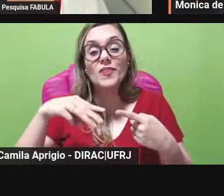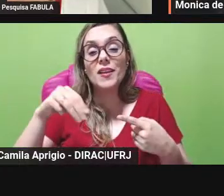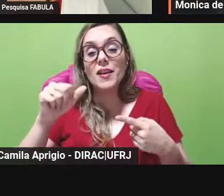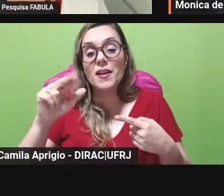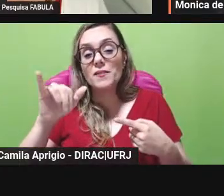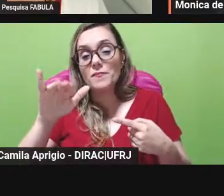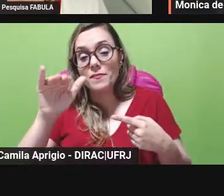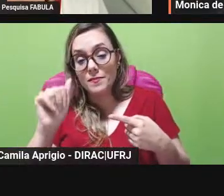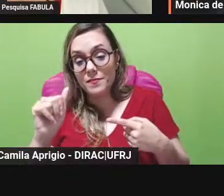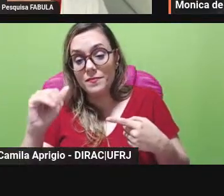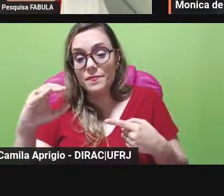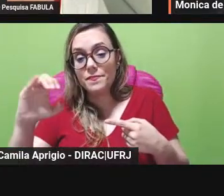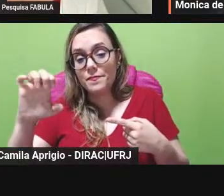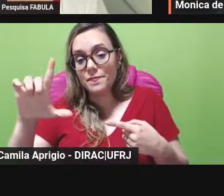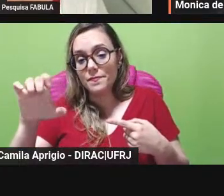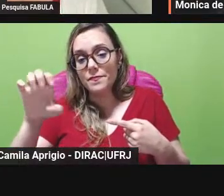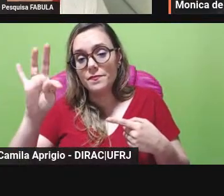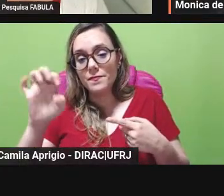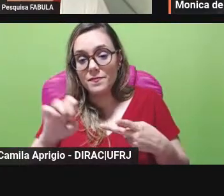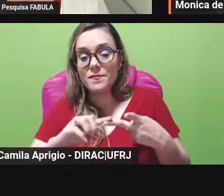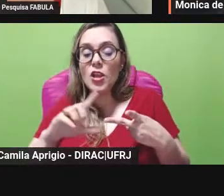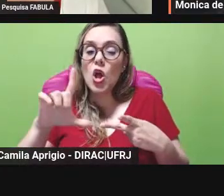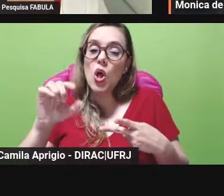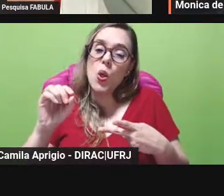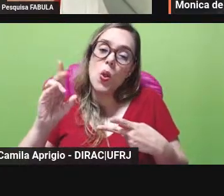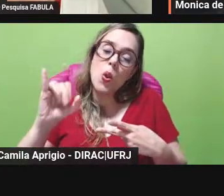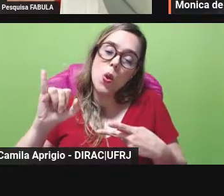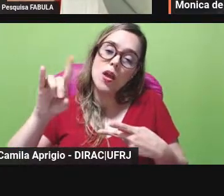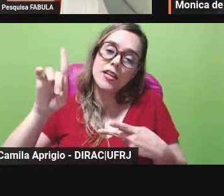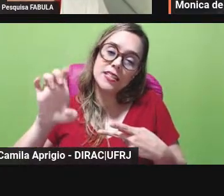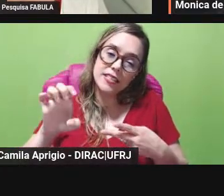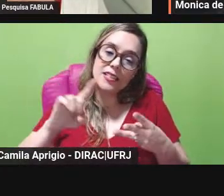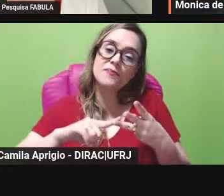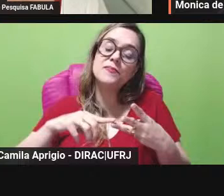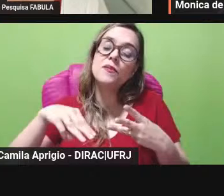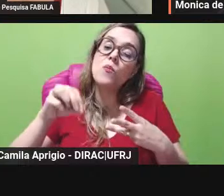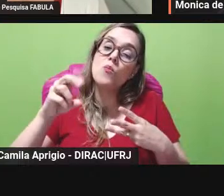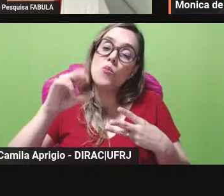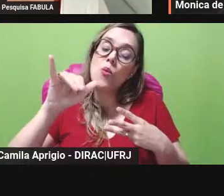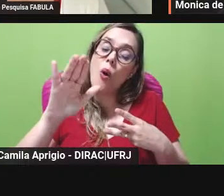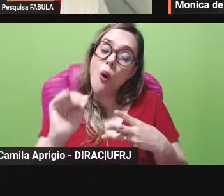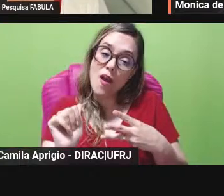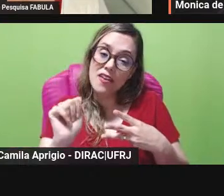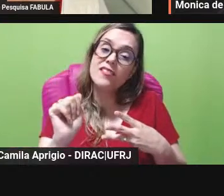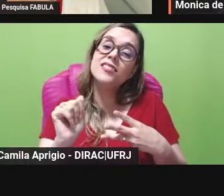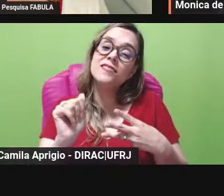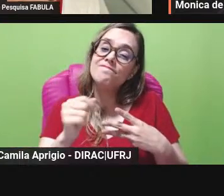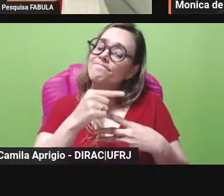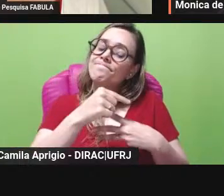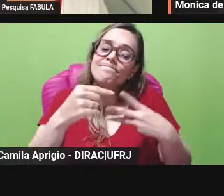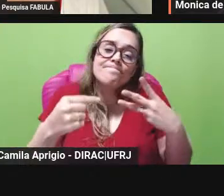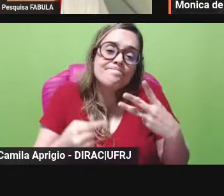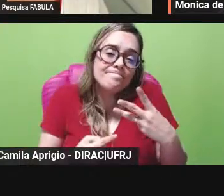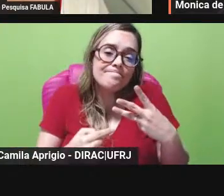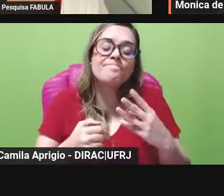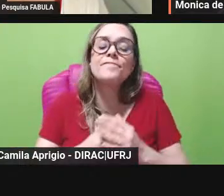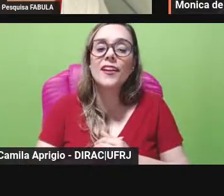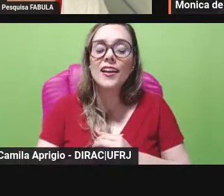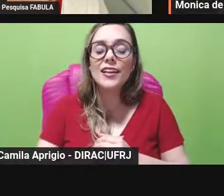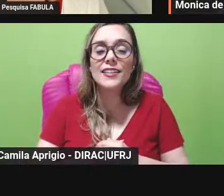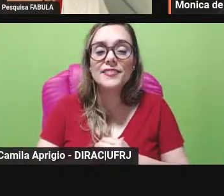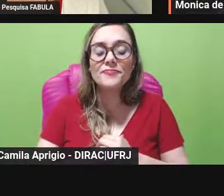professora doutora Loide Nascimento professora doutora Mônica Faleiros quero agradecer também